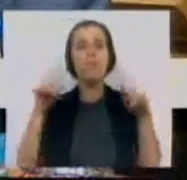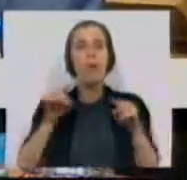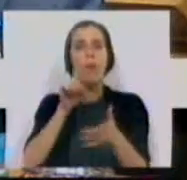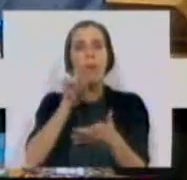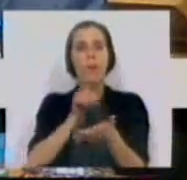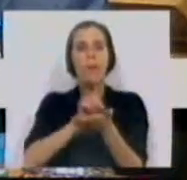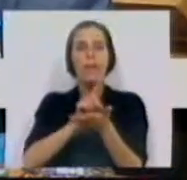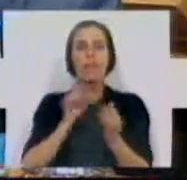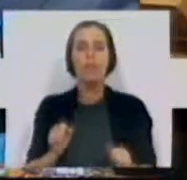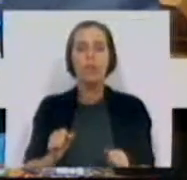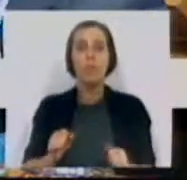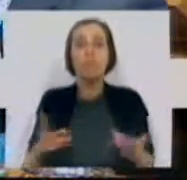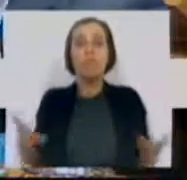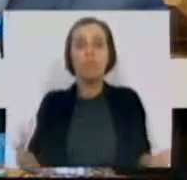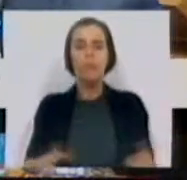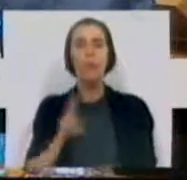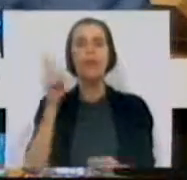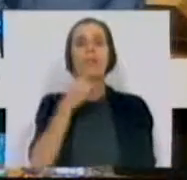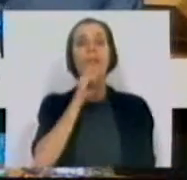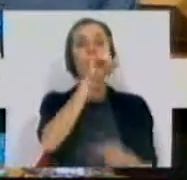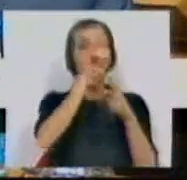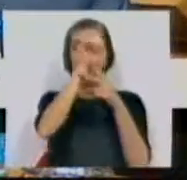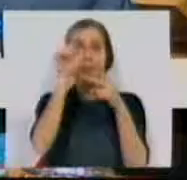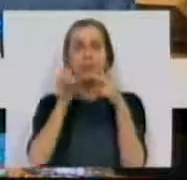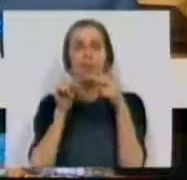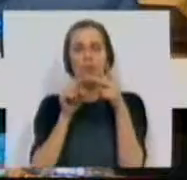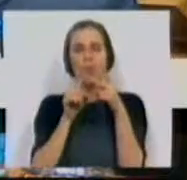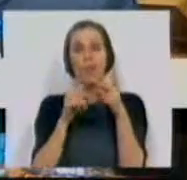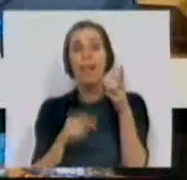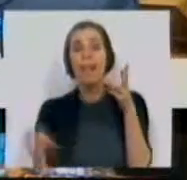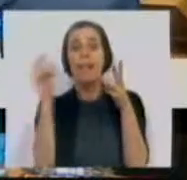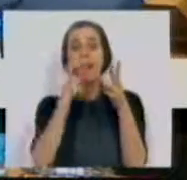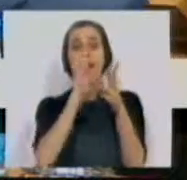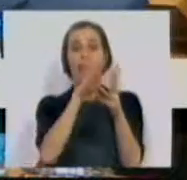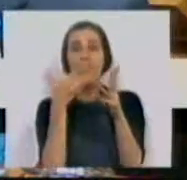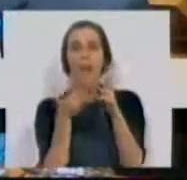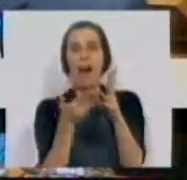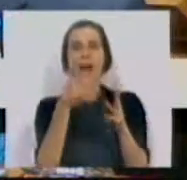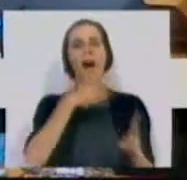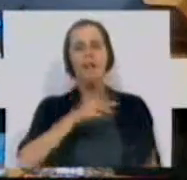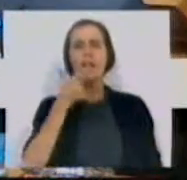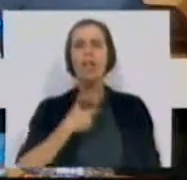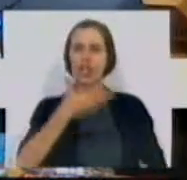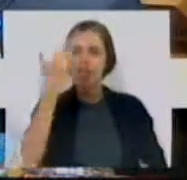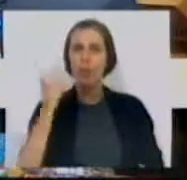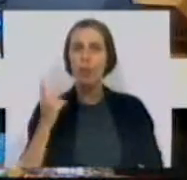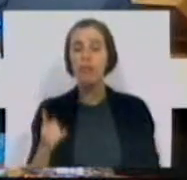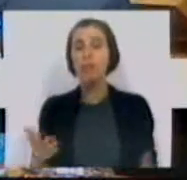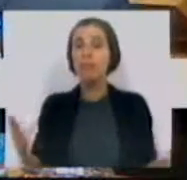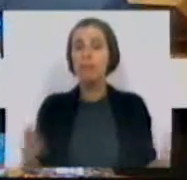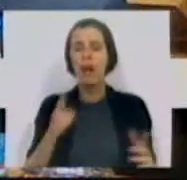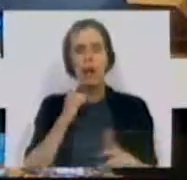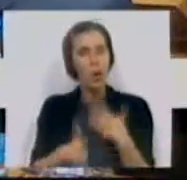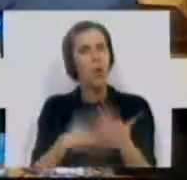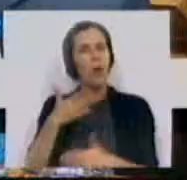o primeiro ciclo. E estas duas perguntas suscitam uma terceira, que gostaria que respondesse. Será que